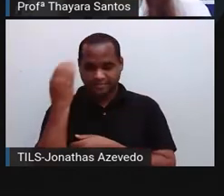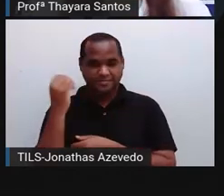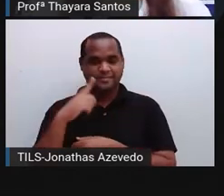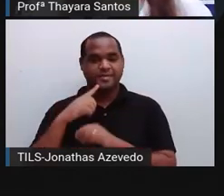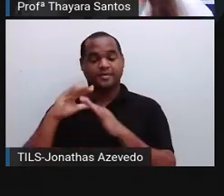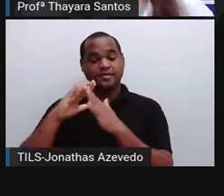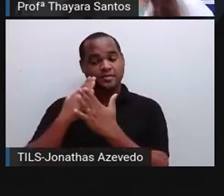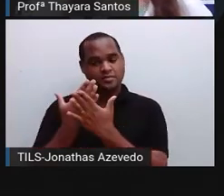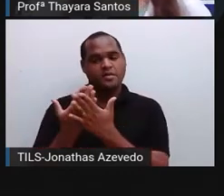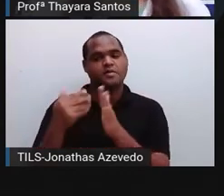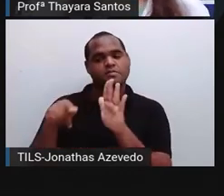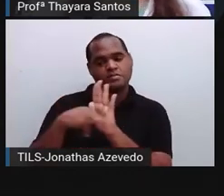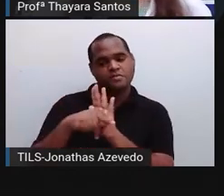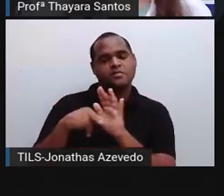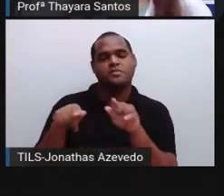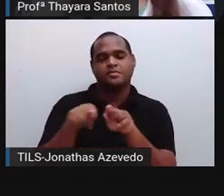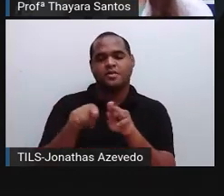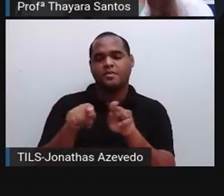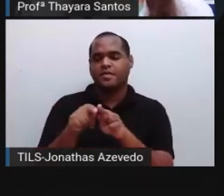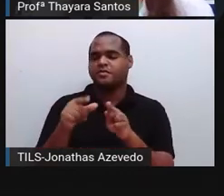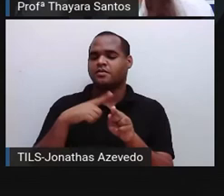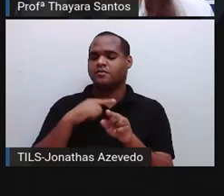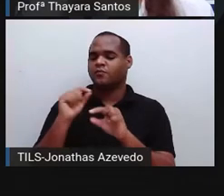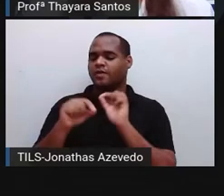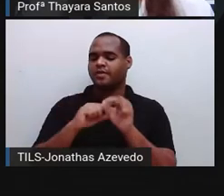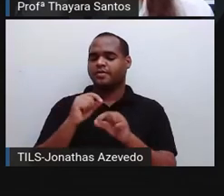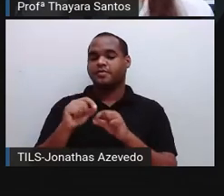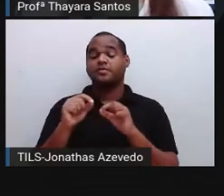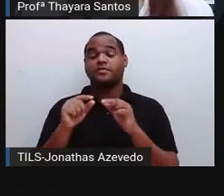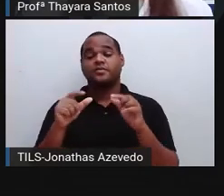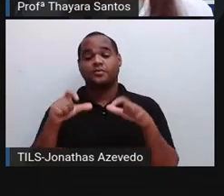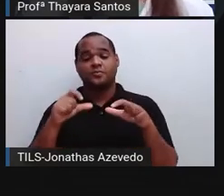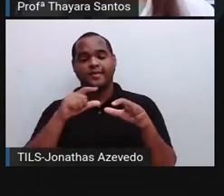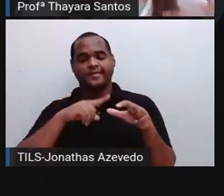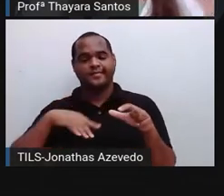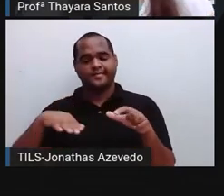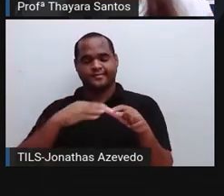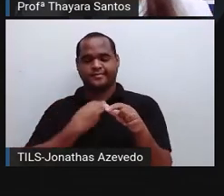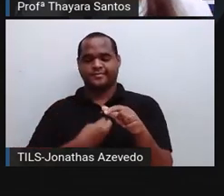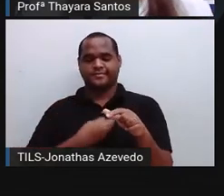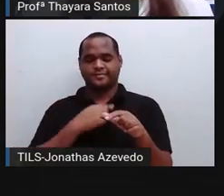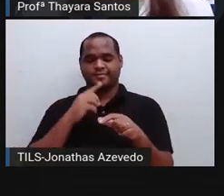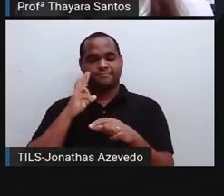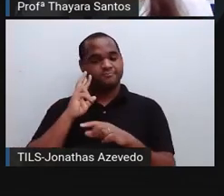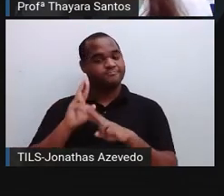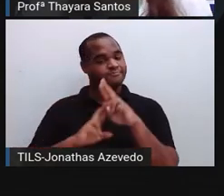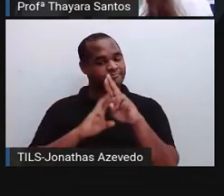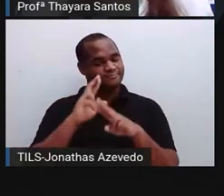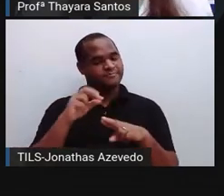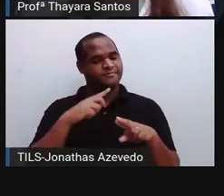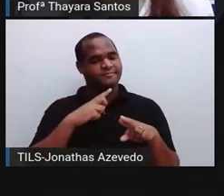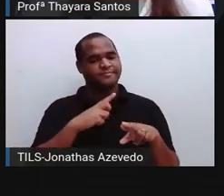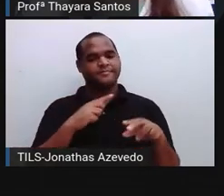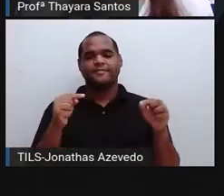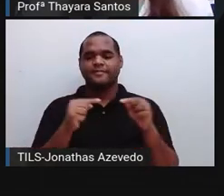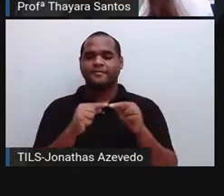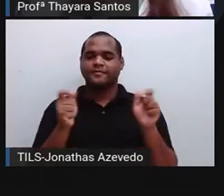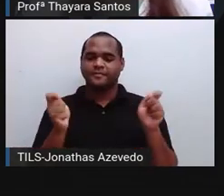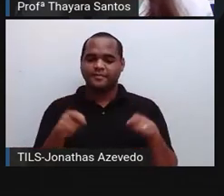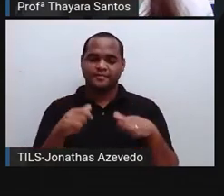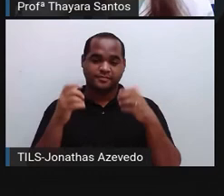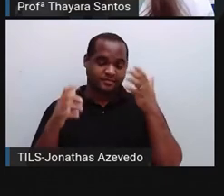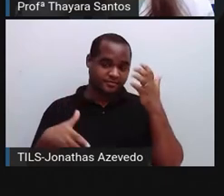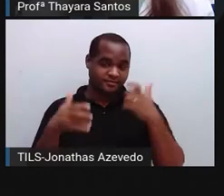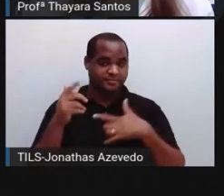nome da escola também, porque vai ser legal ver quem são os alunos, de onde é que eles são, os alunos que estão nessas primeiras colocações aí, que a gente consegue ver aqui.